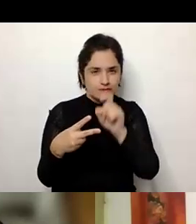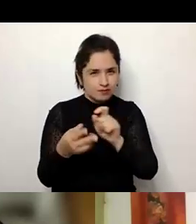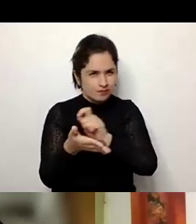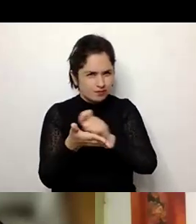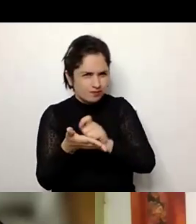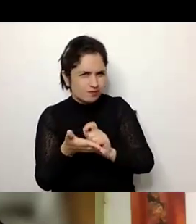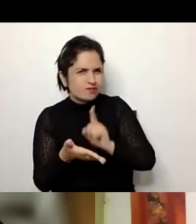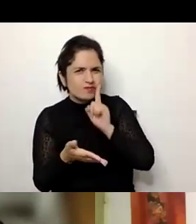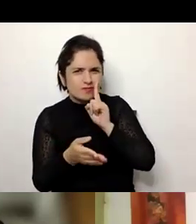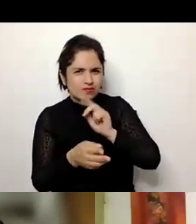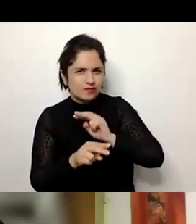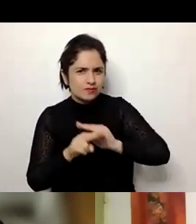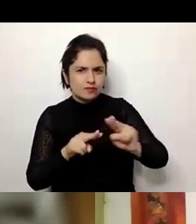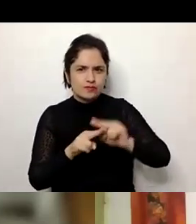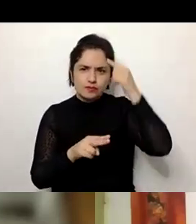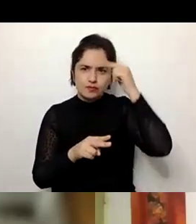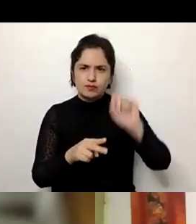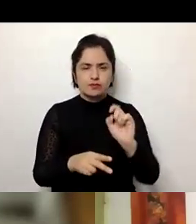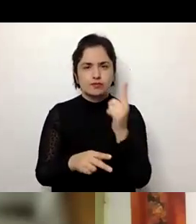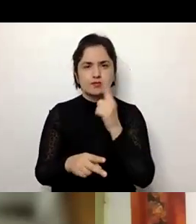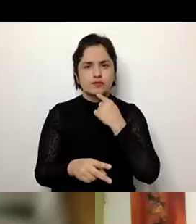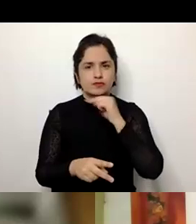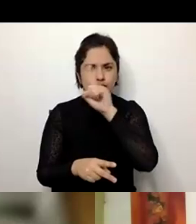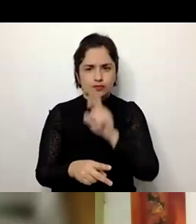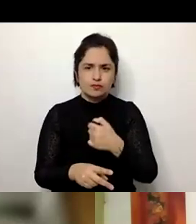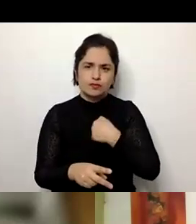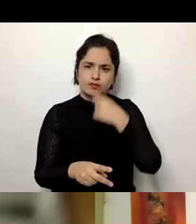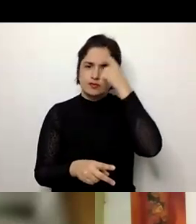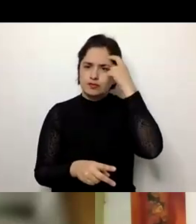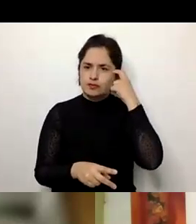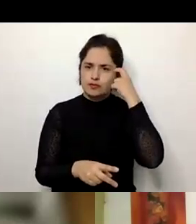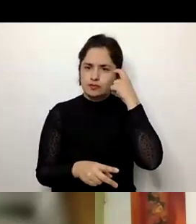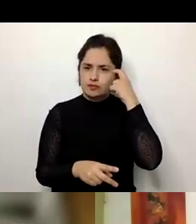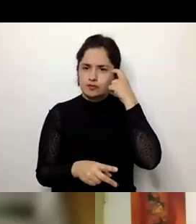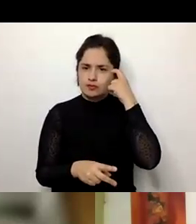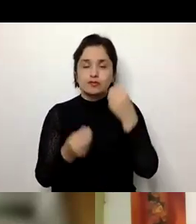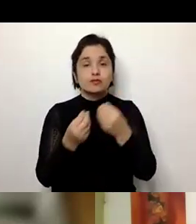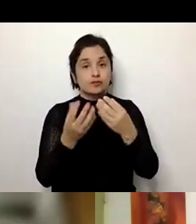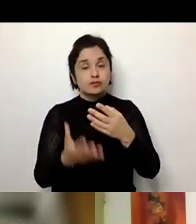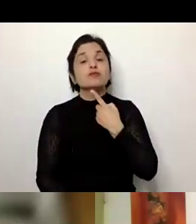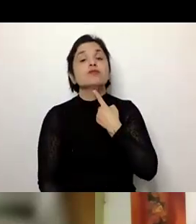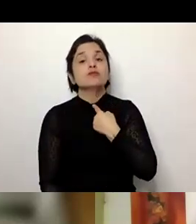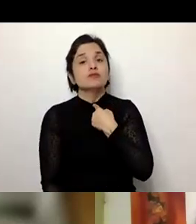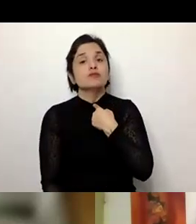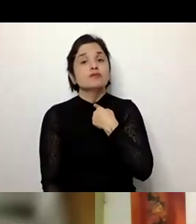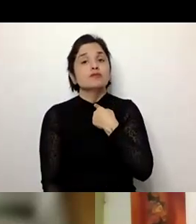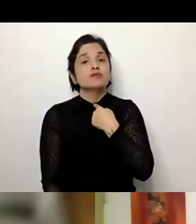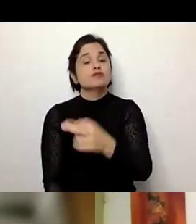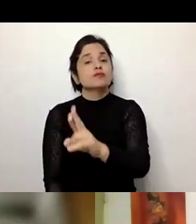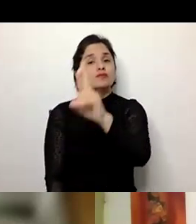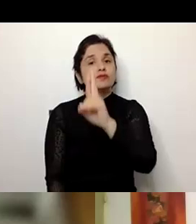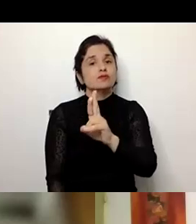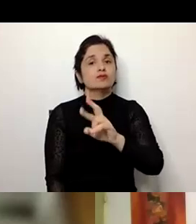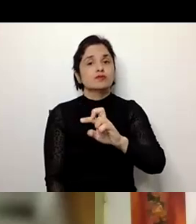disse, ou não? Não sei, mas a primeira pergunta, eu acho que é muito interessante ouvir a resposta